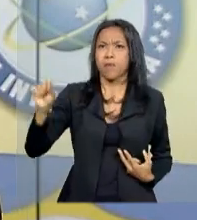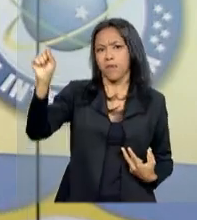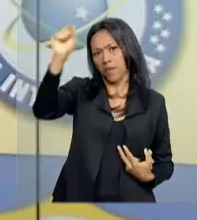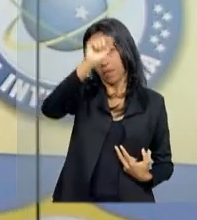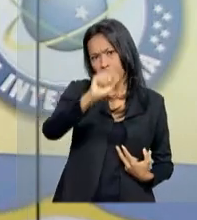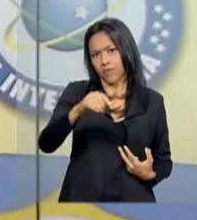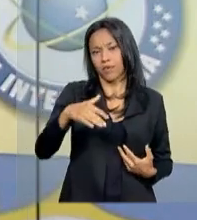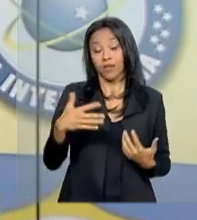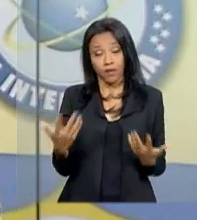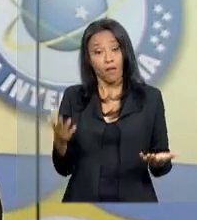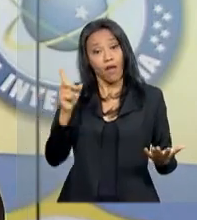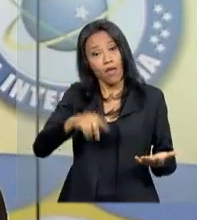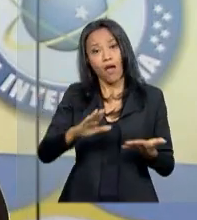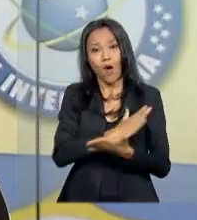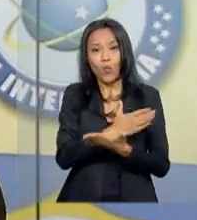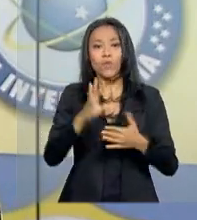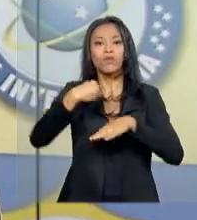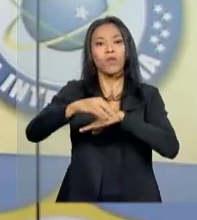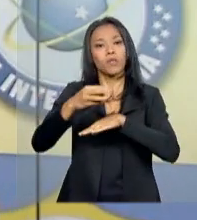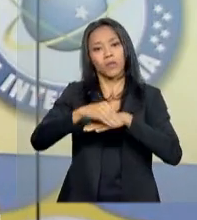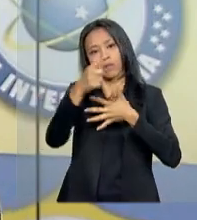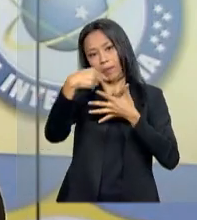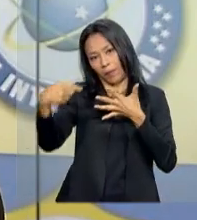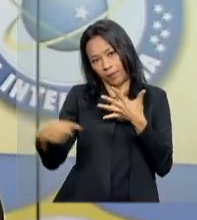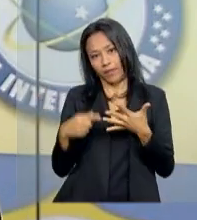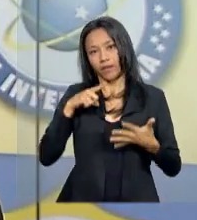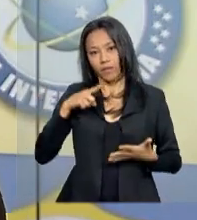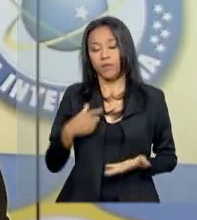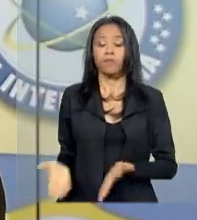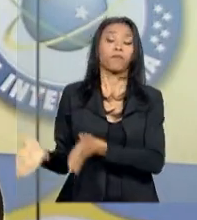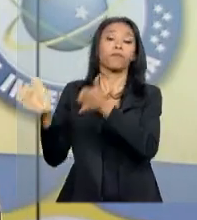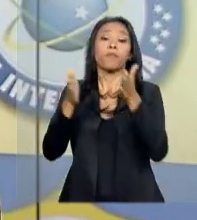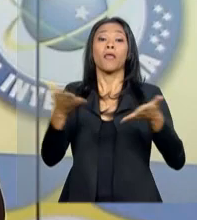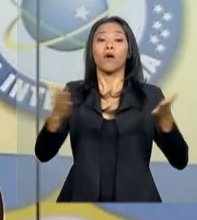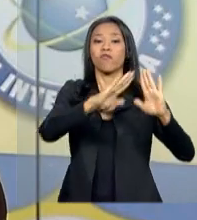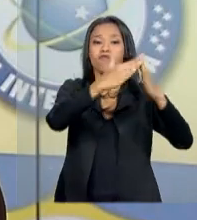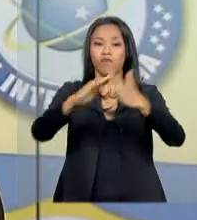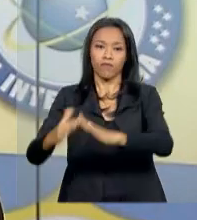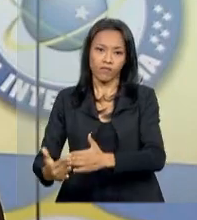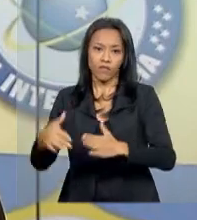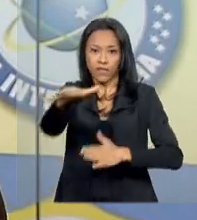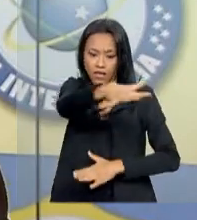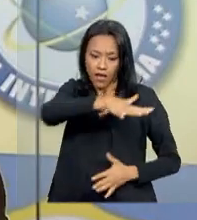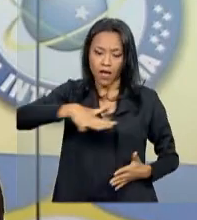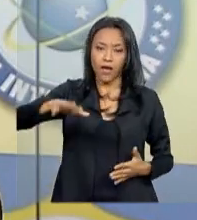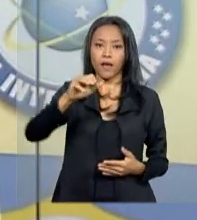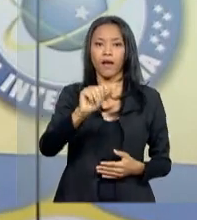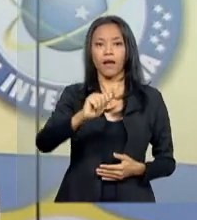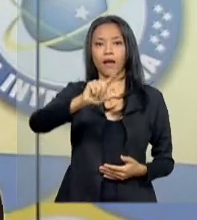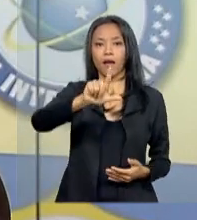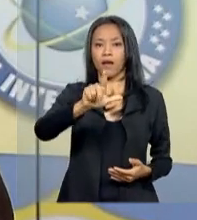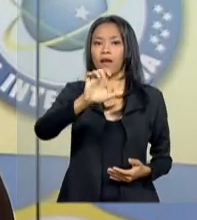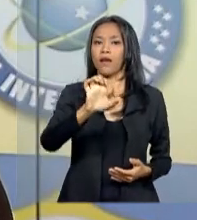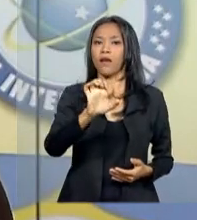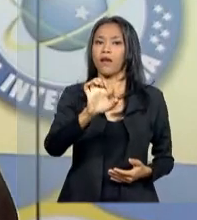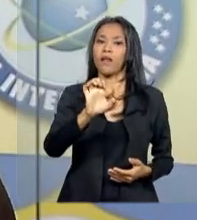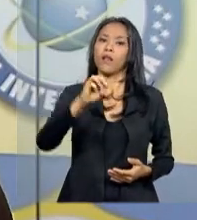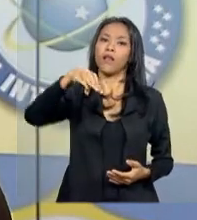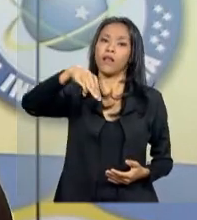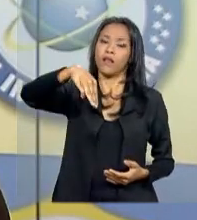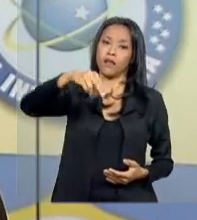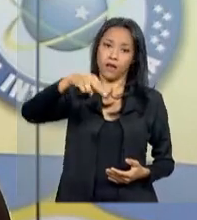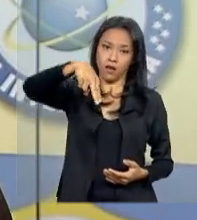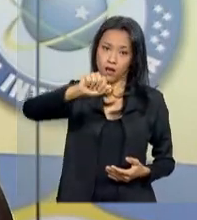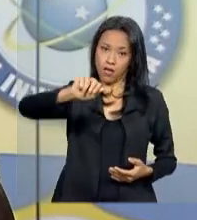Conjunto. Então, são alguns índices que nós temos. Agora mesmo no Alemão, em dois dias de operação, nós tiramos de circulação de